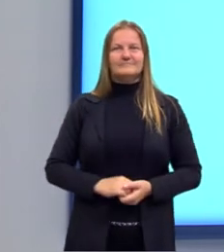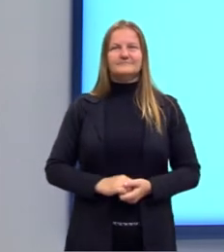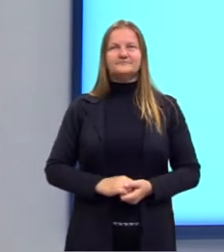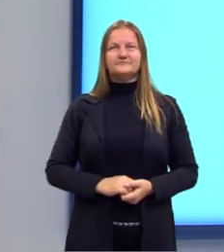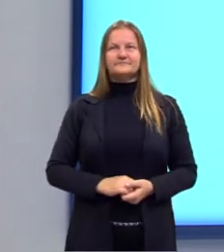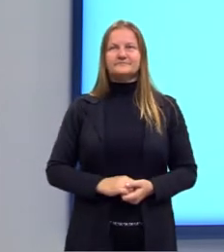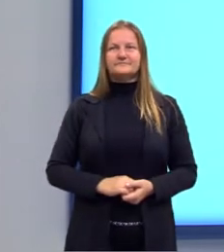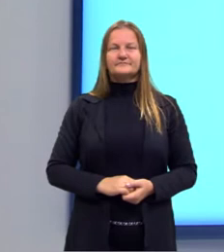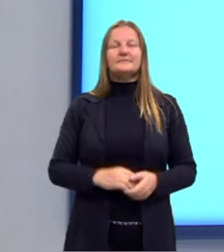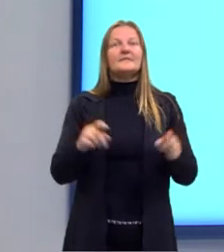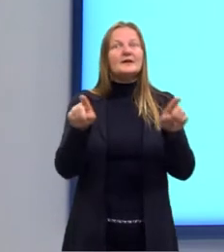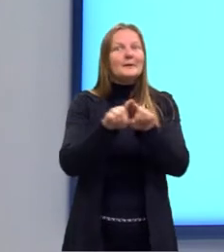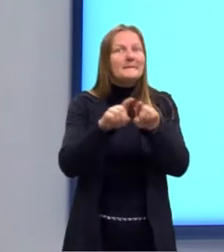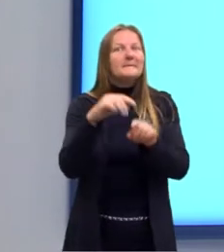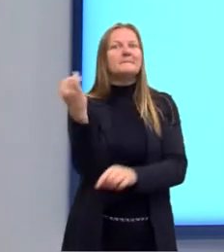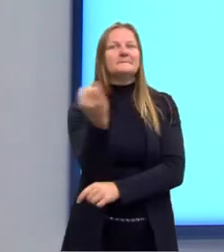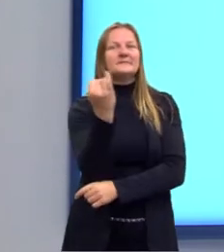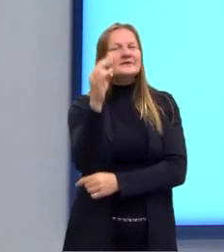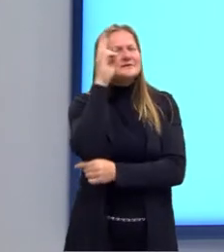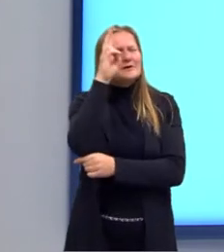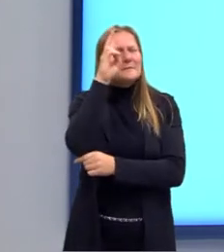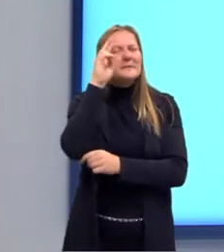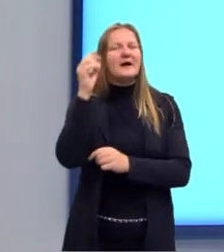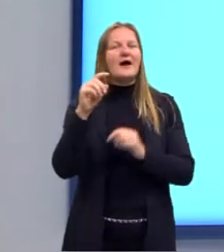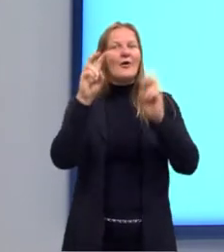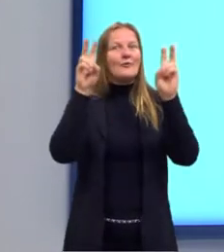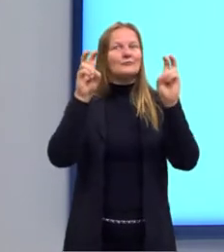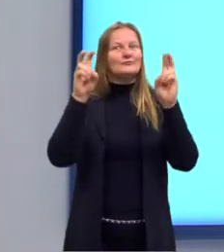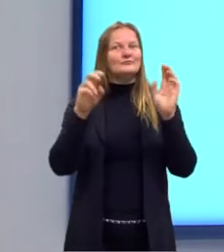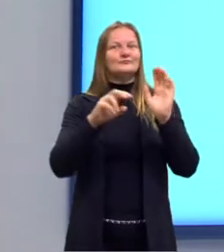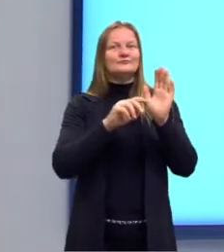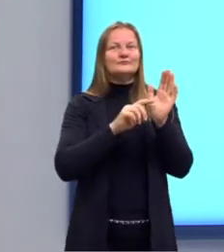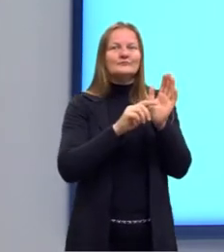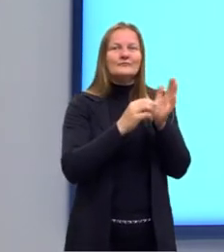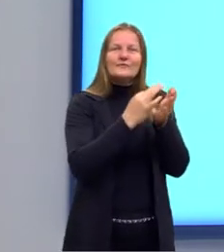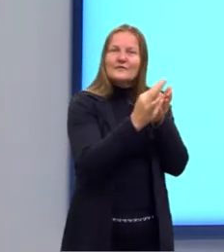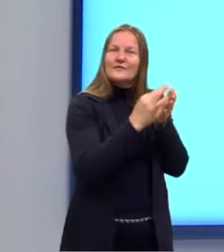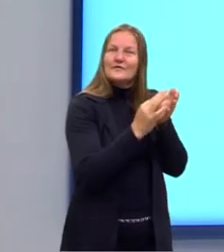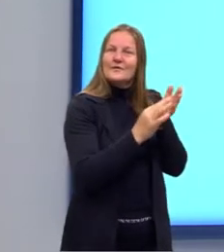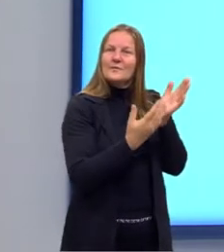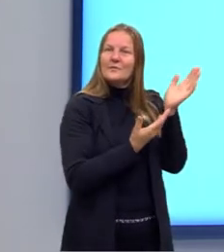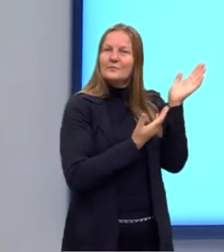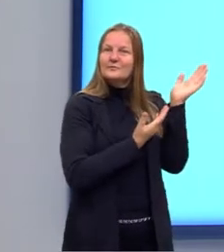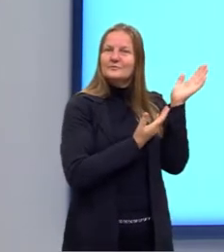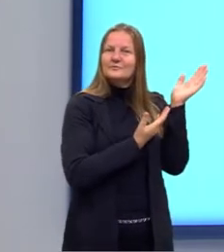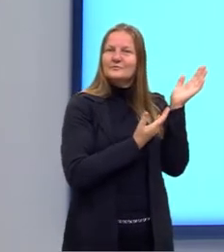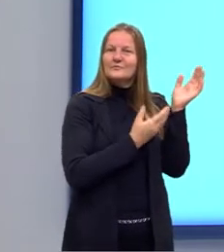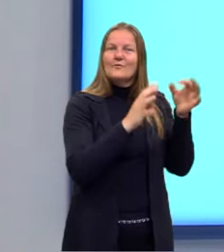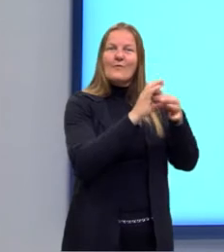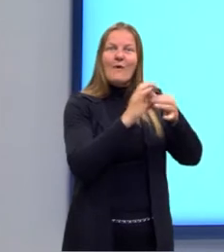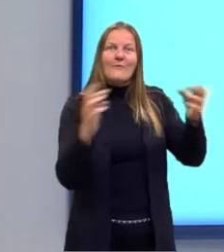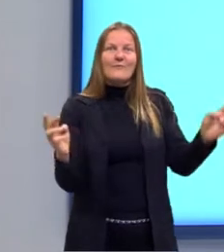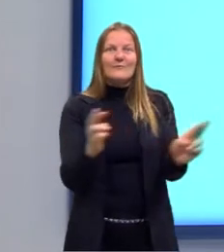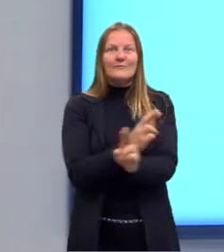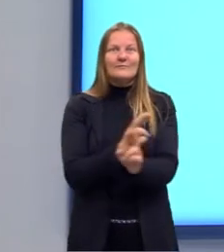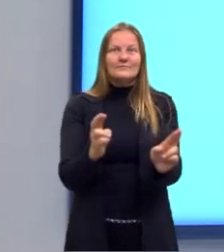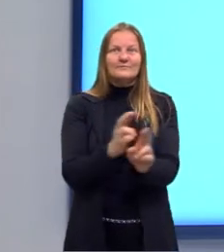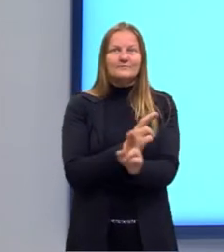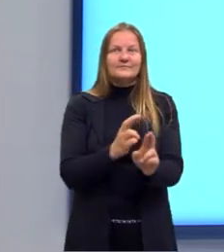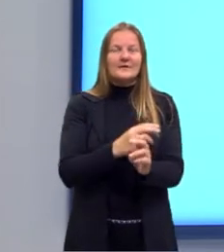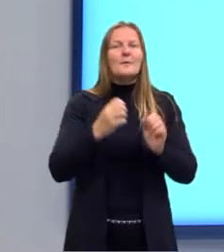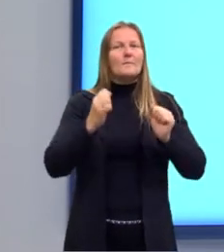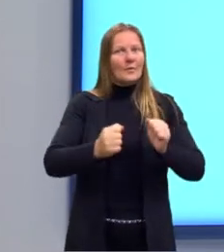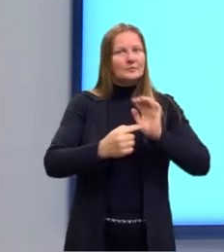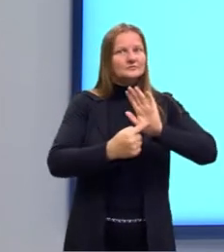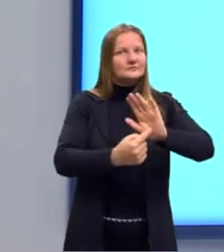Ainda é importante relembrar alguns termos e relações entre esses elementos, porque eles podem aparecer